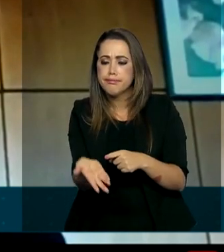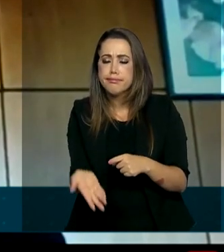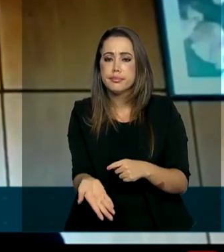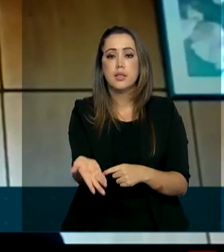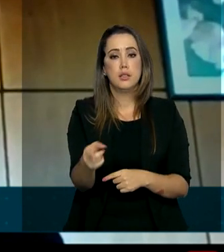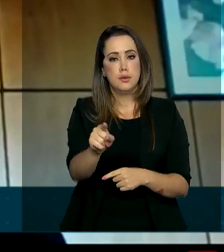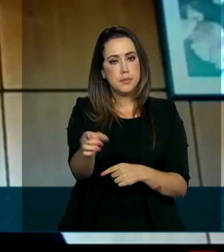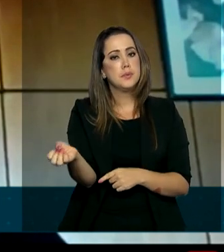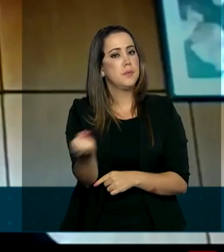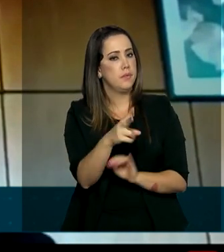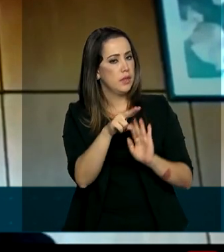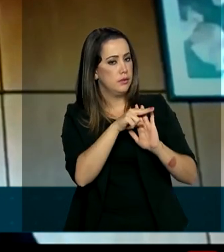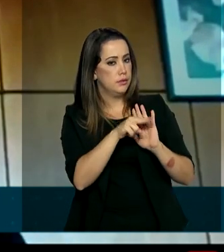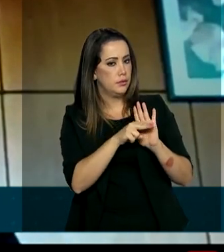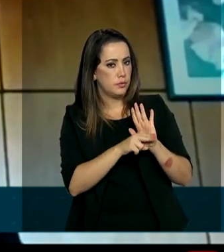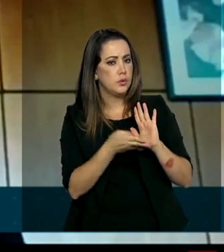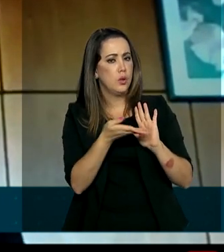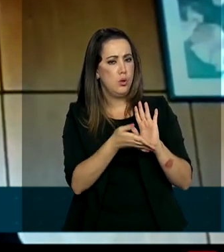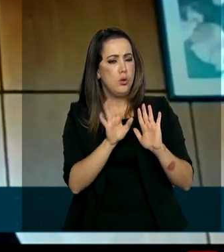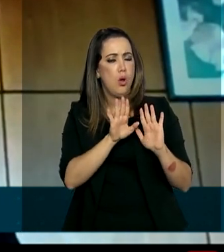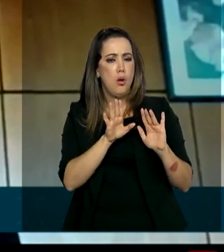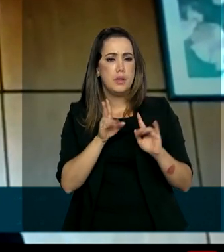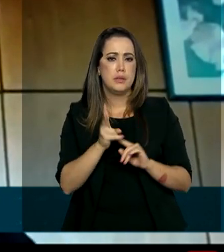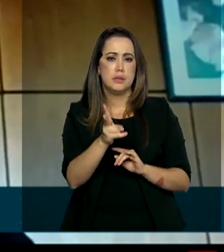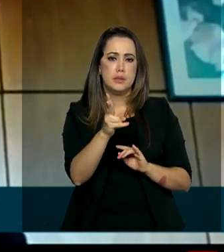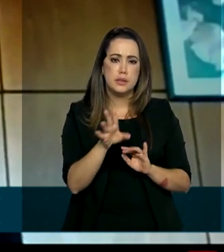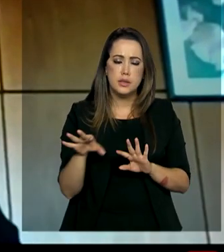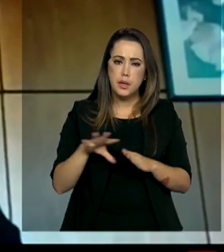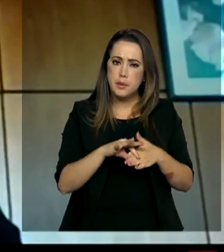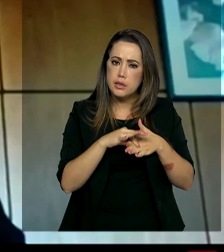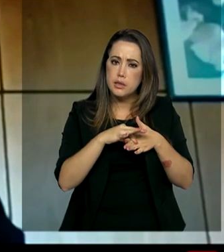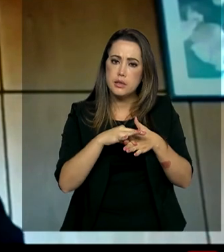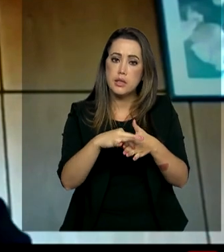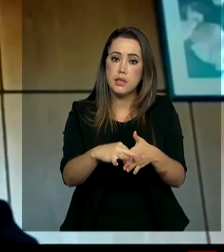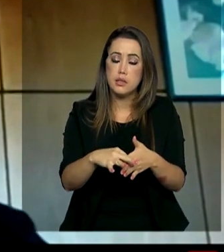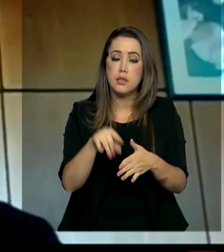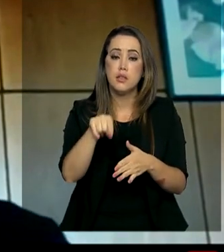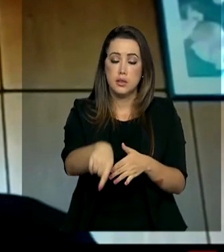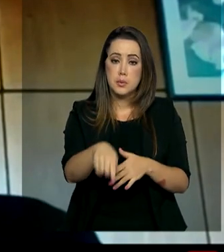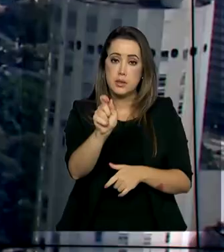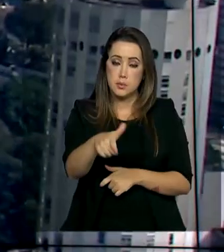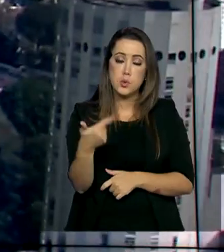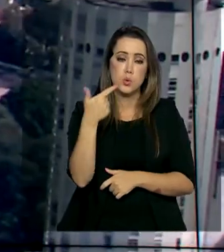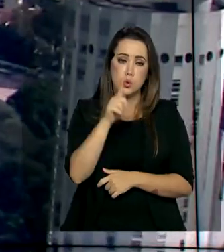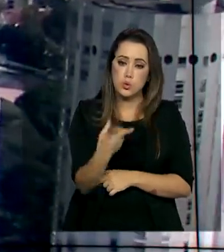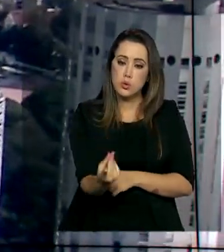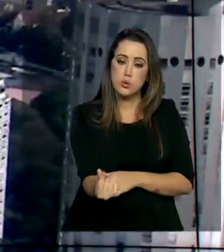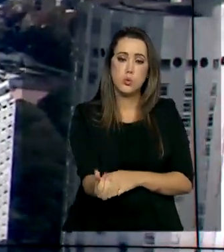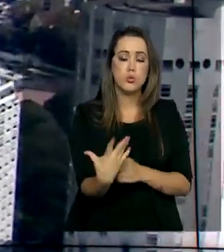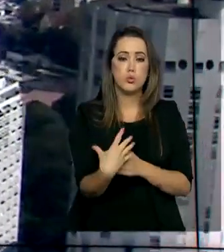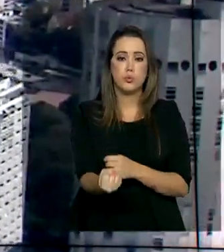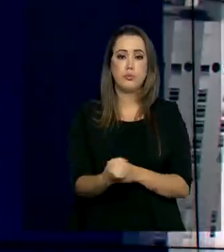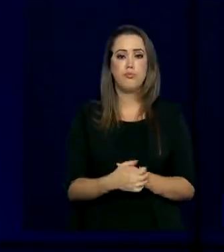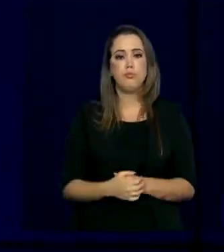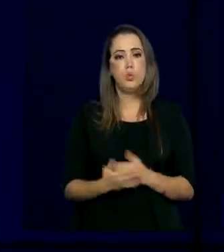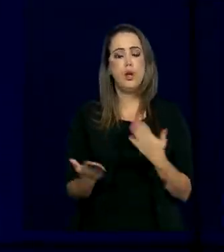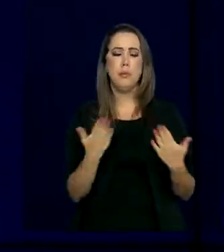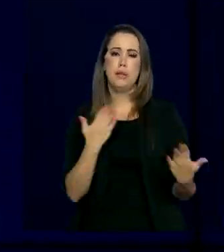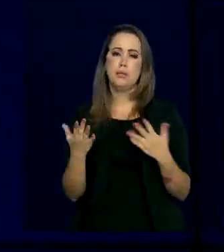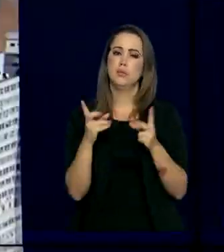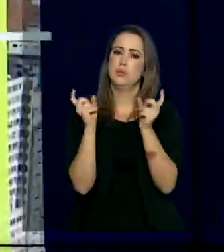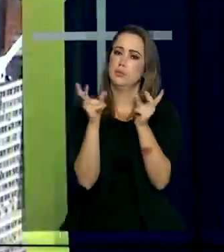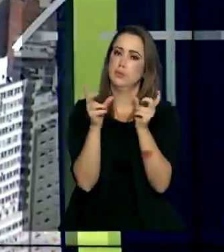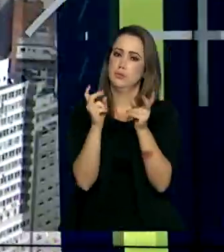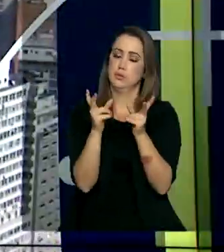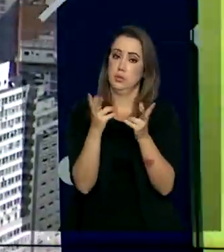próximos dias, sempre querendo direcionar para ter certeza que o crédito chega onde ele tem que chegar. A balança comercial